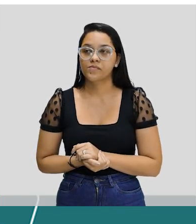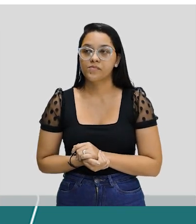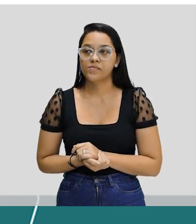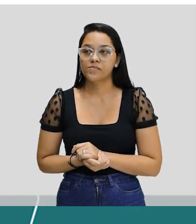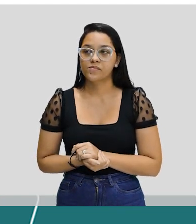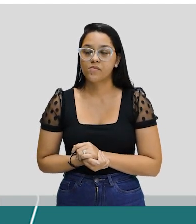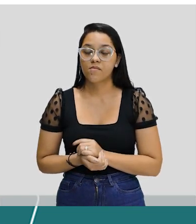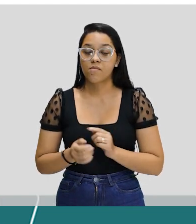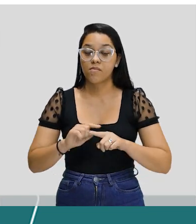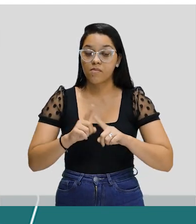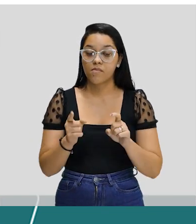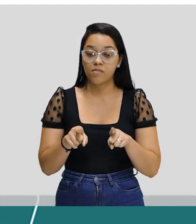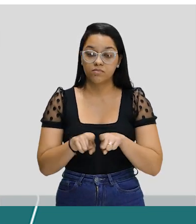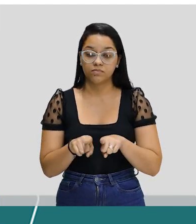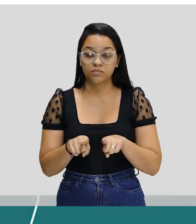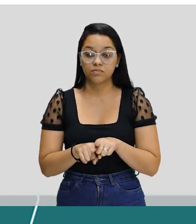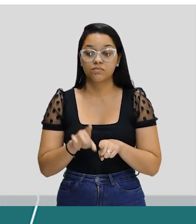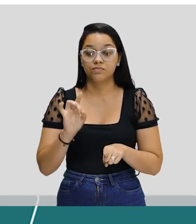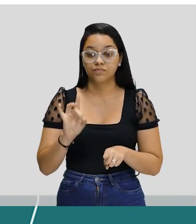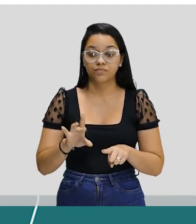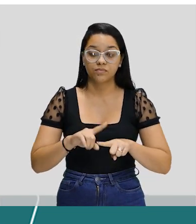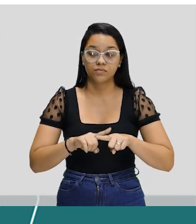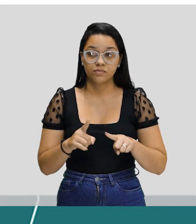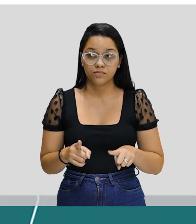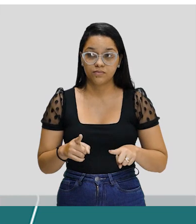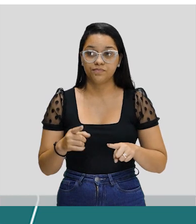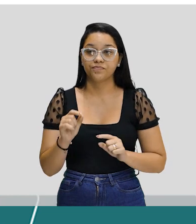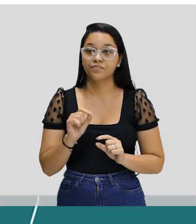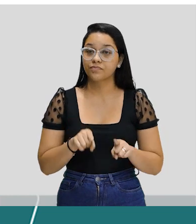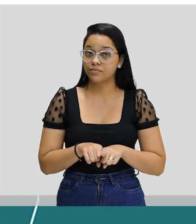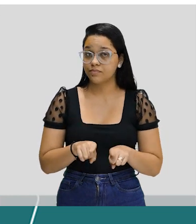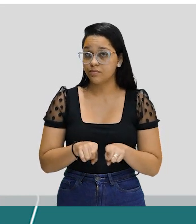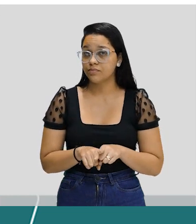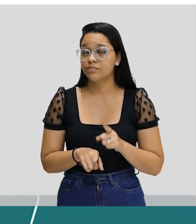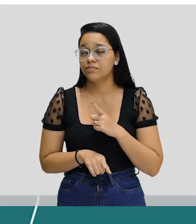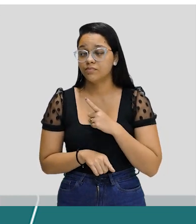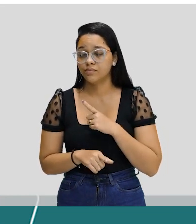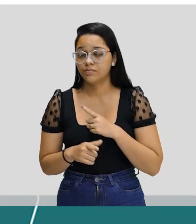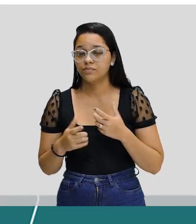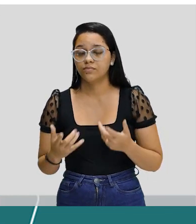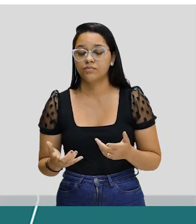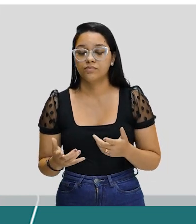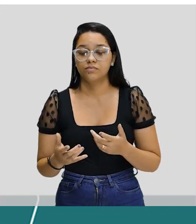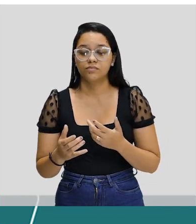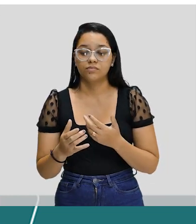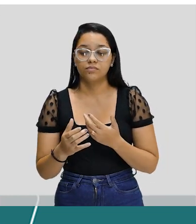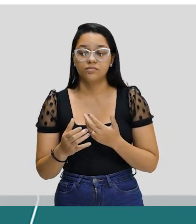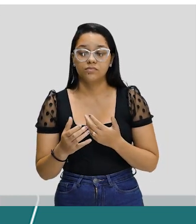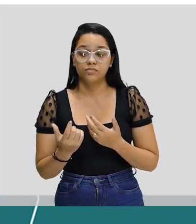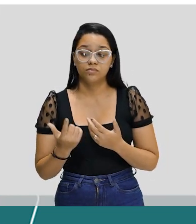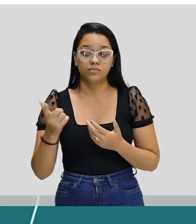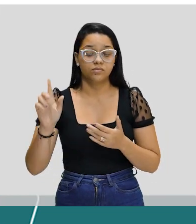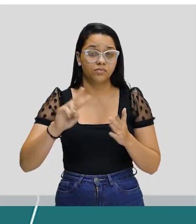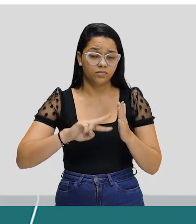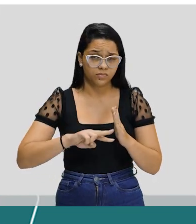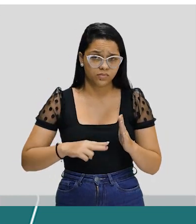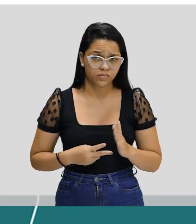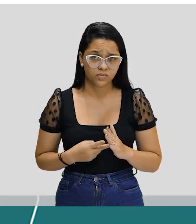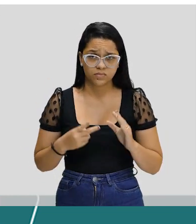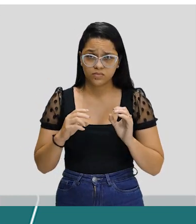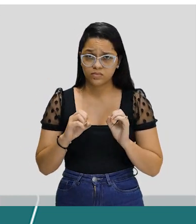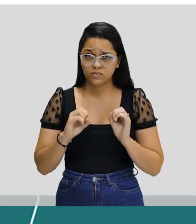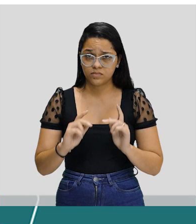Aliás, mas também e só mas. Mas também tem uma conotação e mas tem outra. Tá bom?